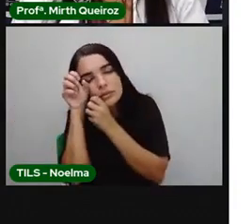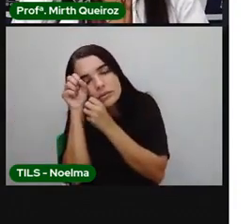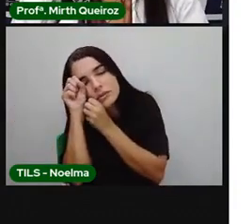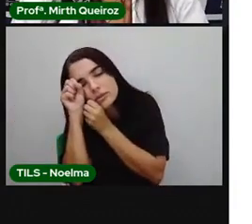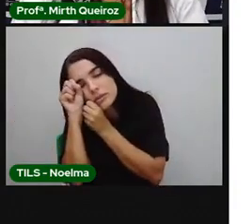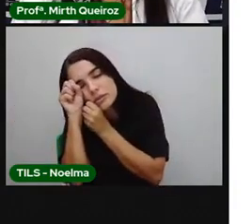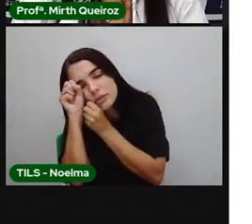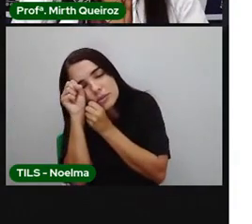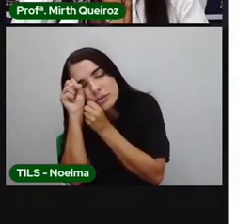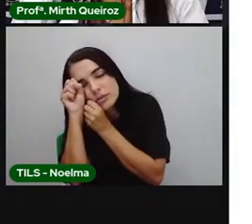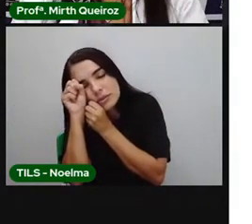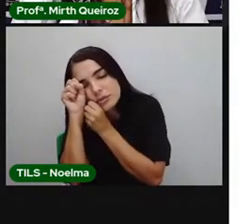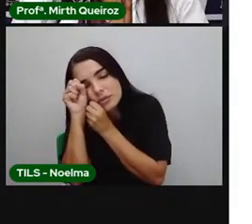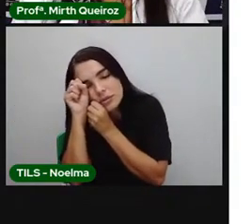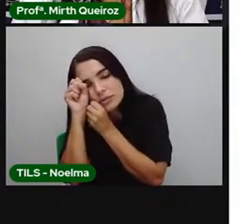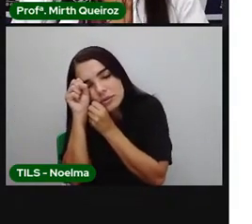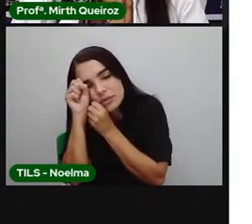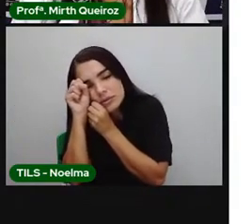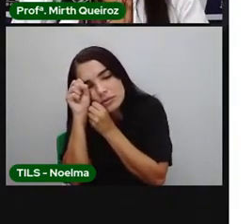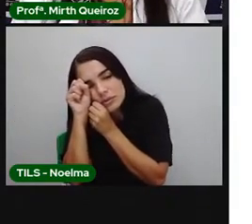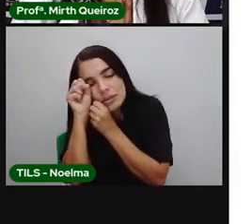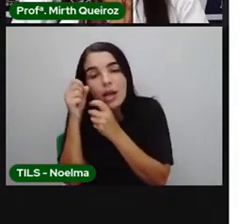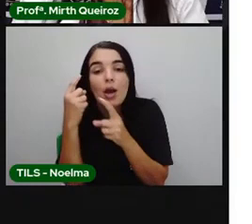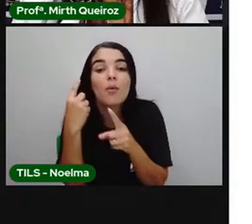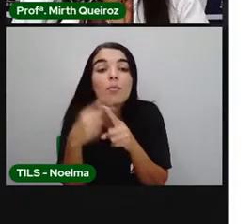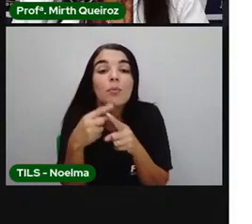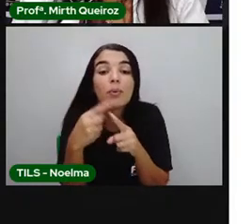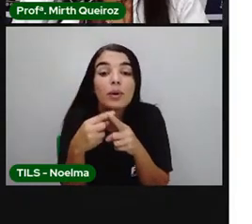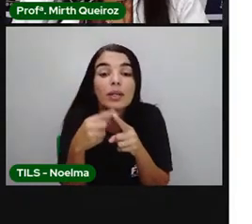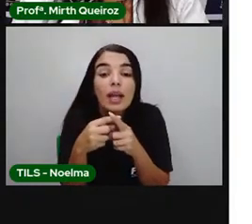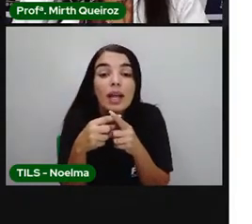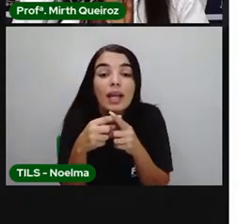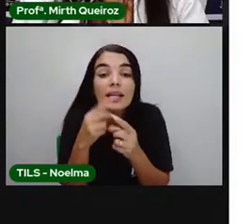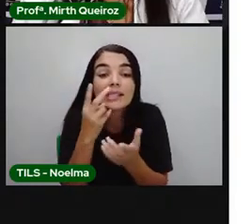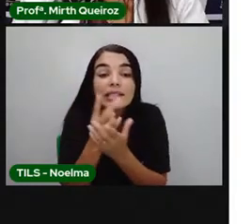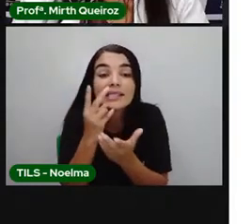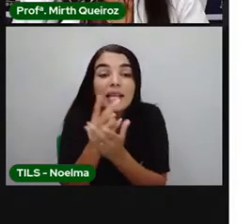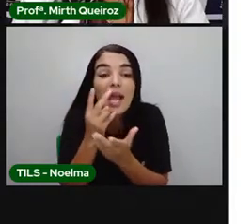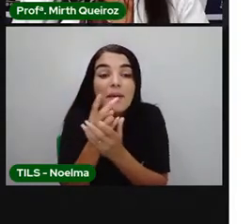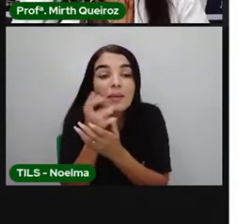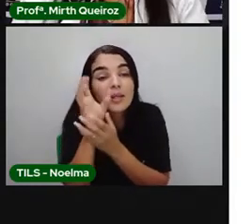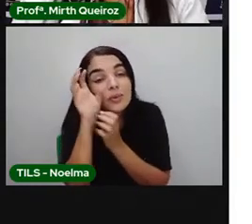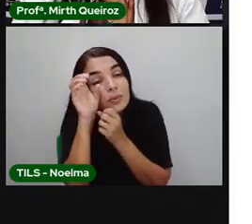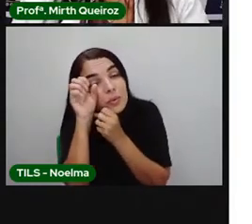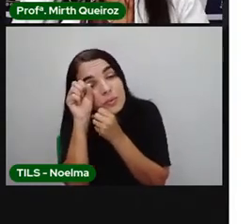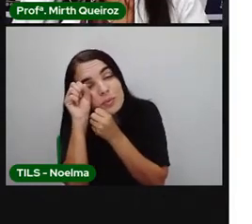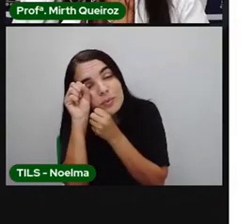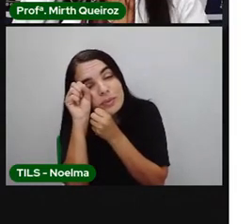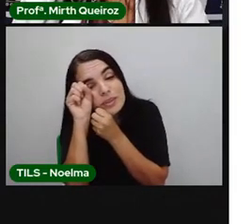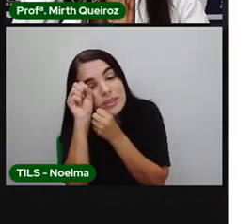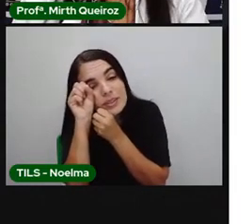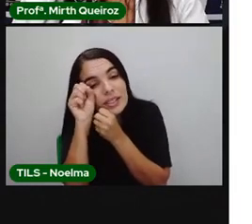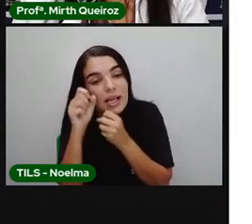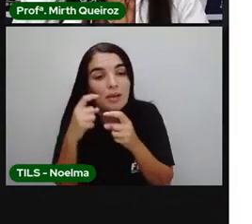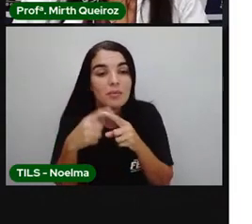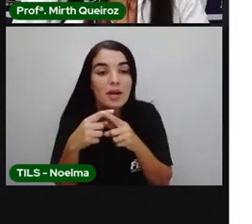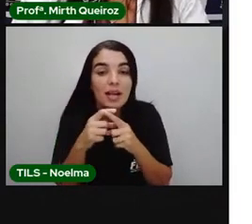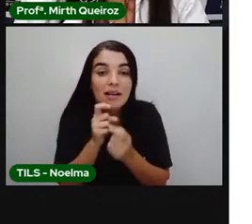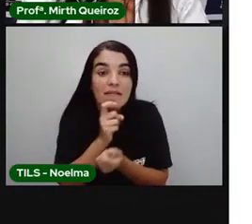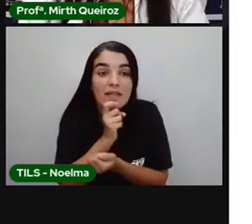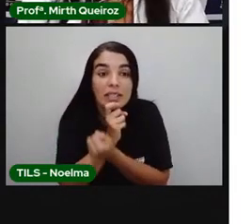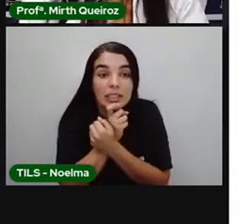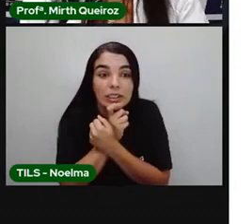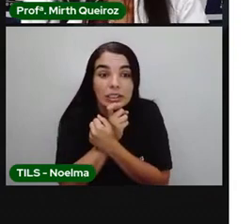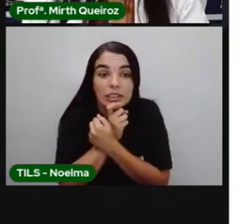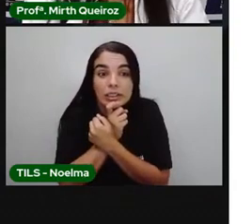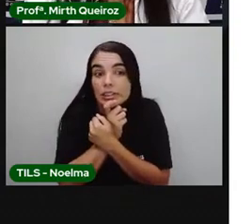Alguns cientistas não gostam de usar esse termo para eles, né? Porque geralmente, a hibernação acontece mais